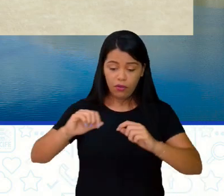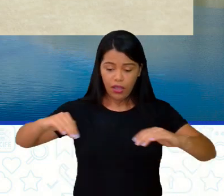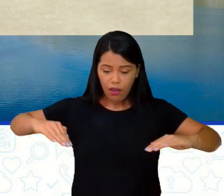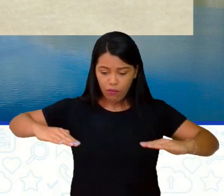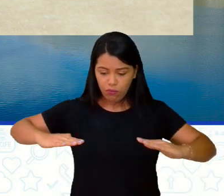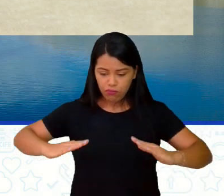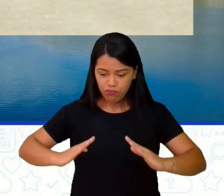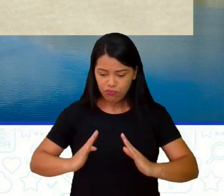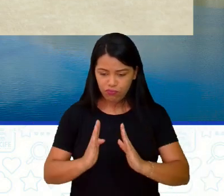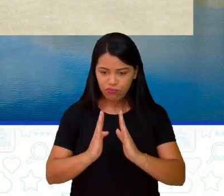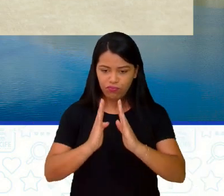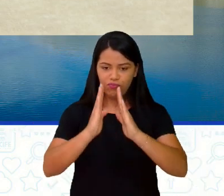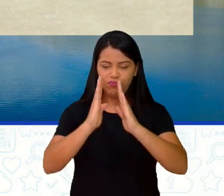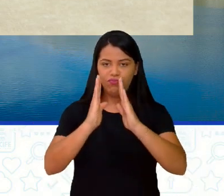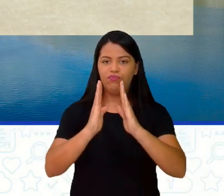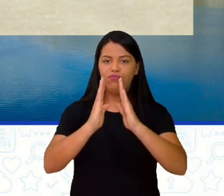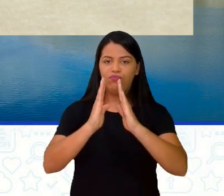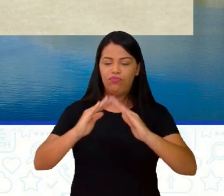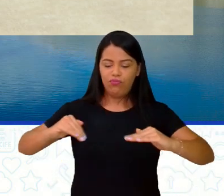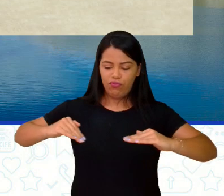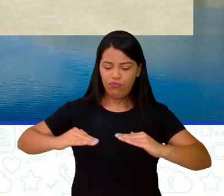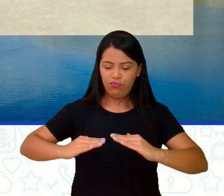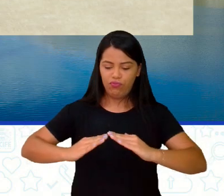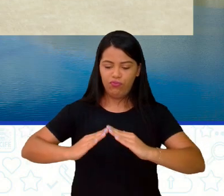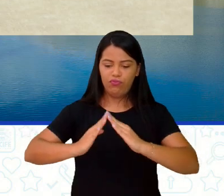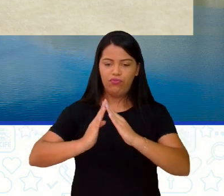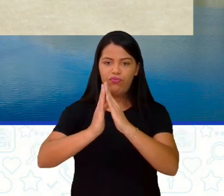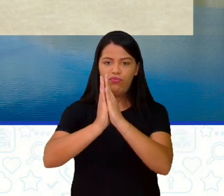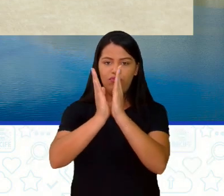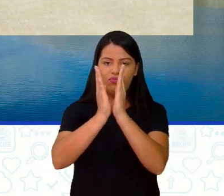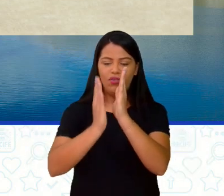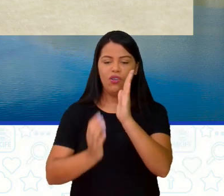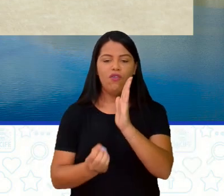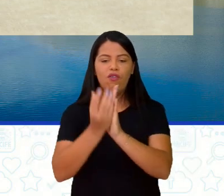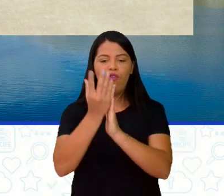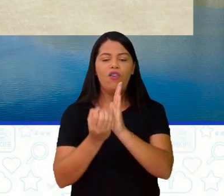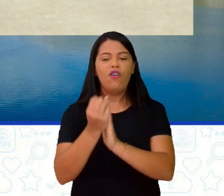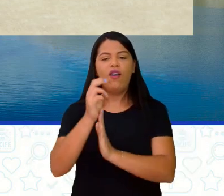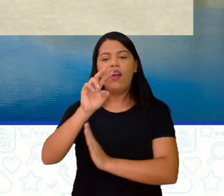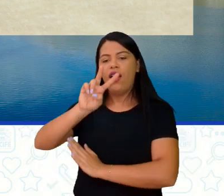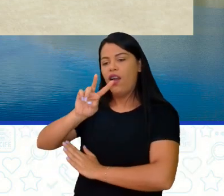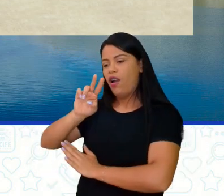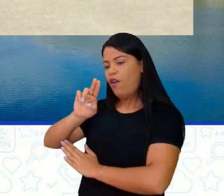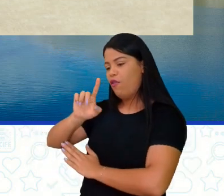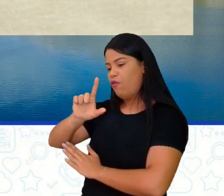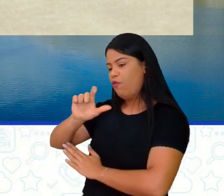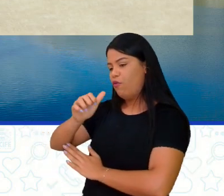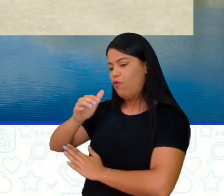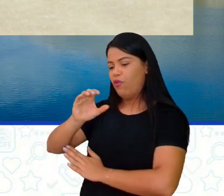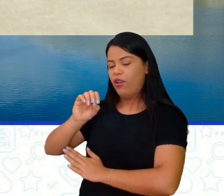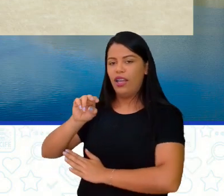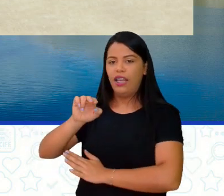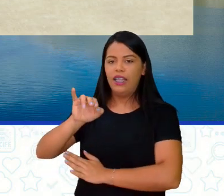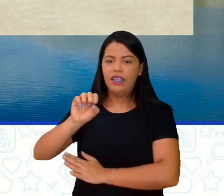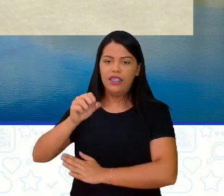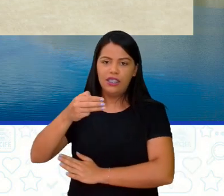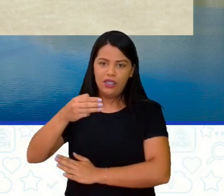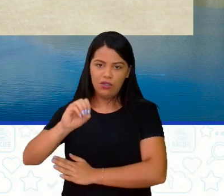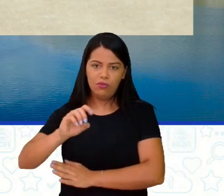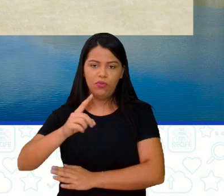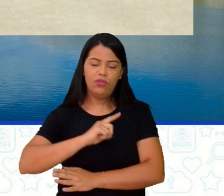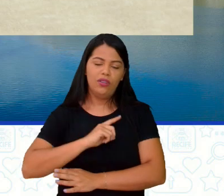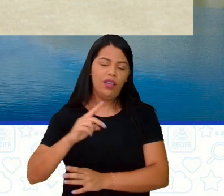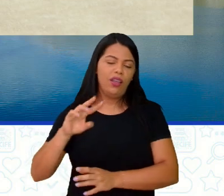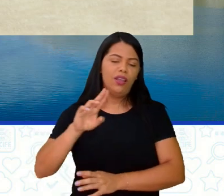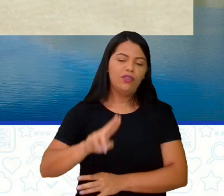fenômenos geográficos relacionados com atividades vulcânicas, através do quais